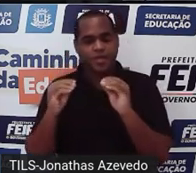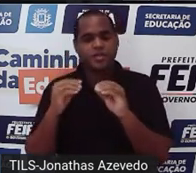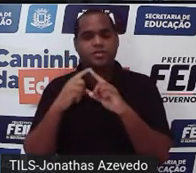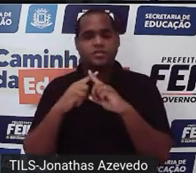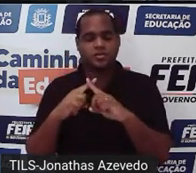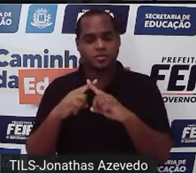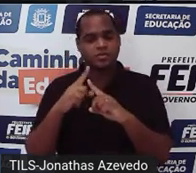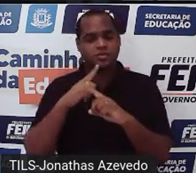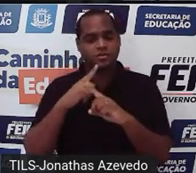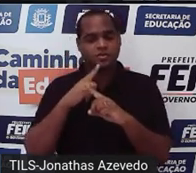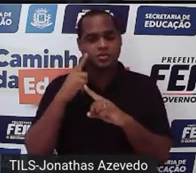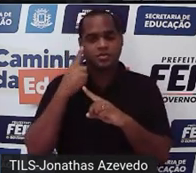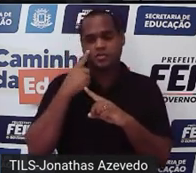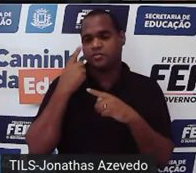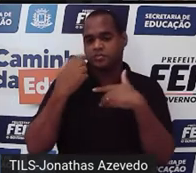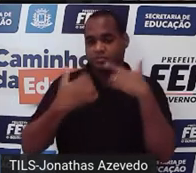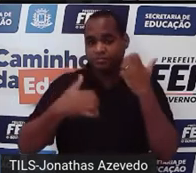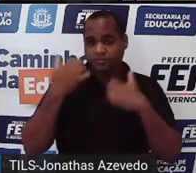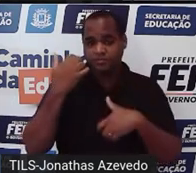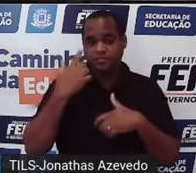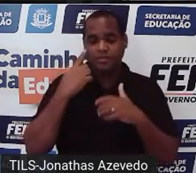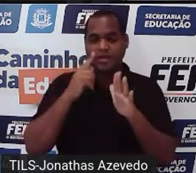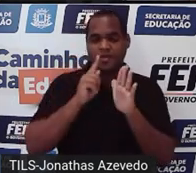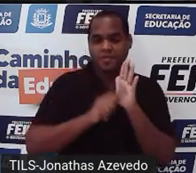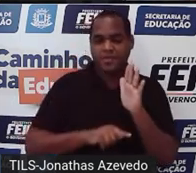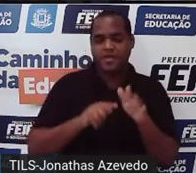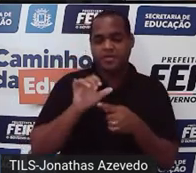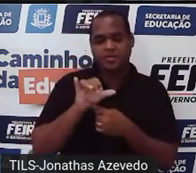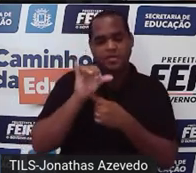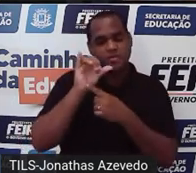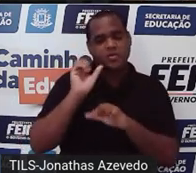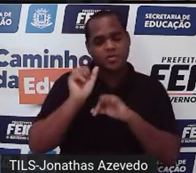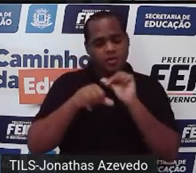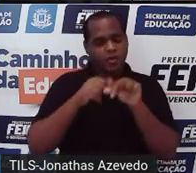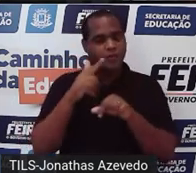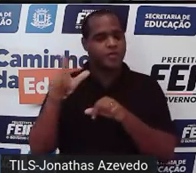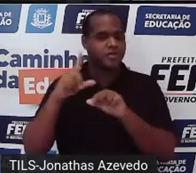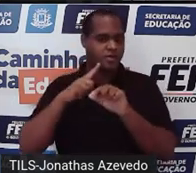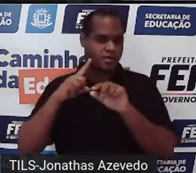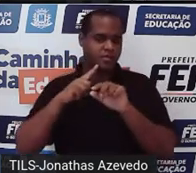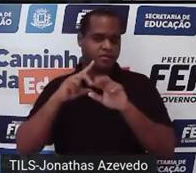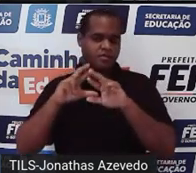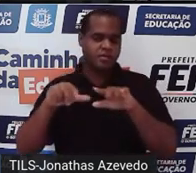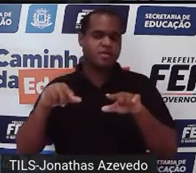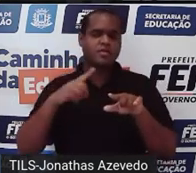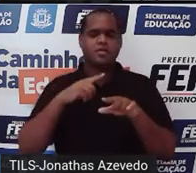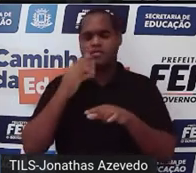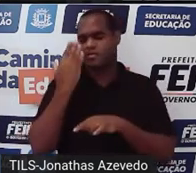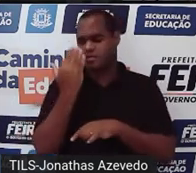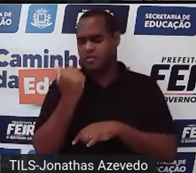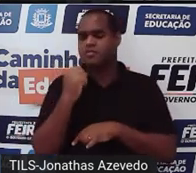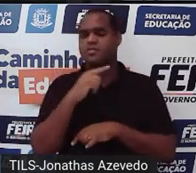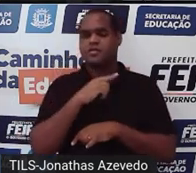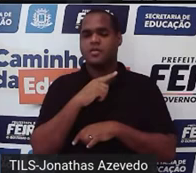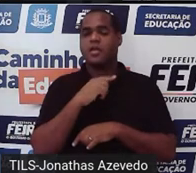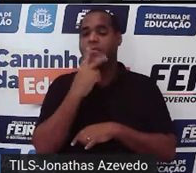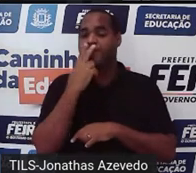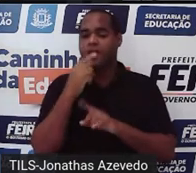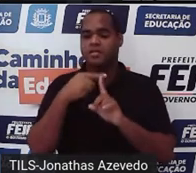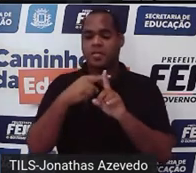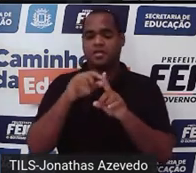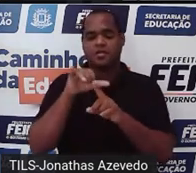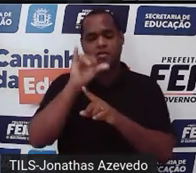eu vou deixar o x sozinho então o menos y passa pro outro lado só que vai o oposto a gente sabe disso fica mais y